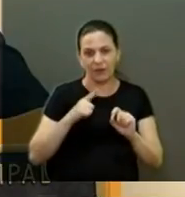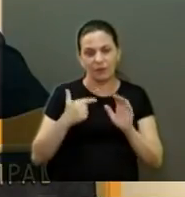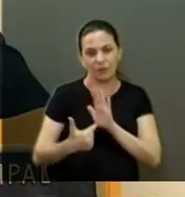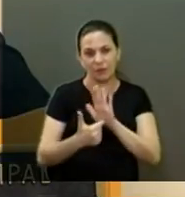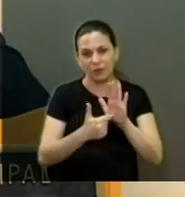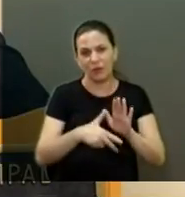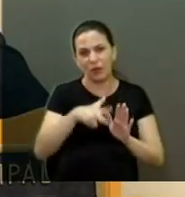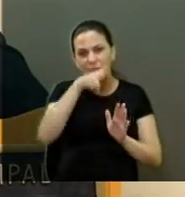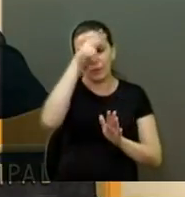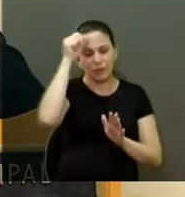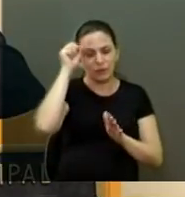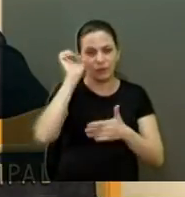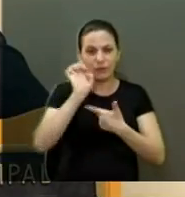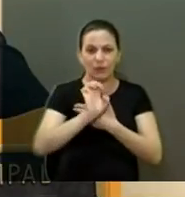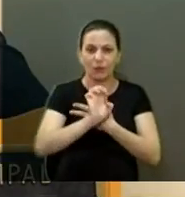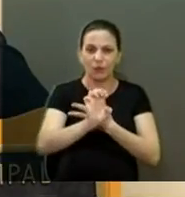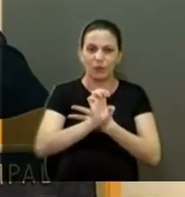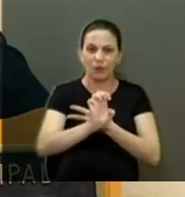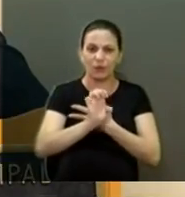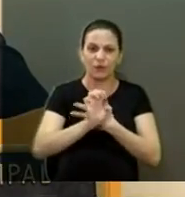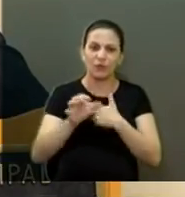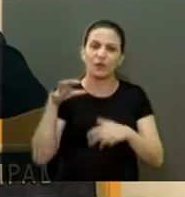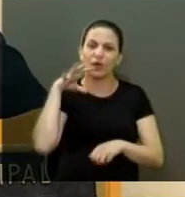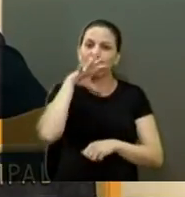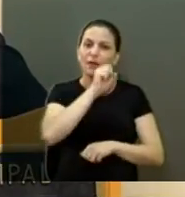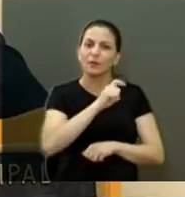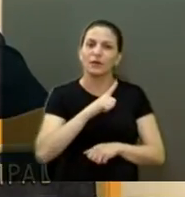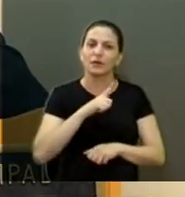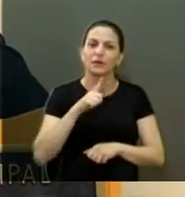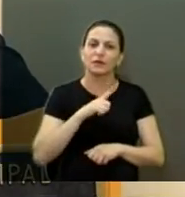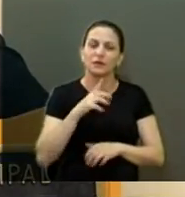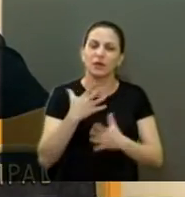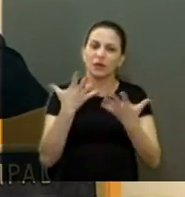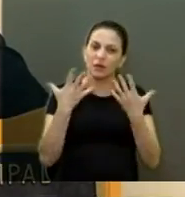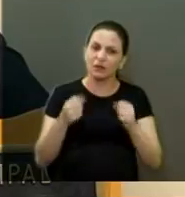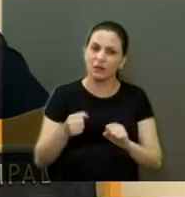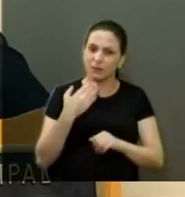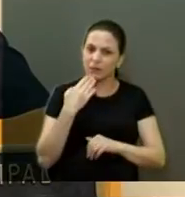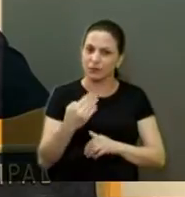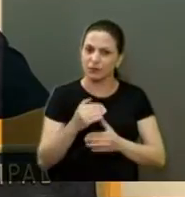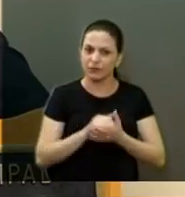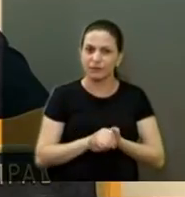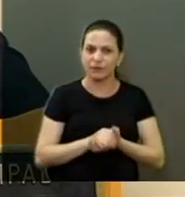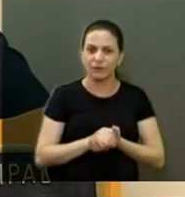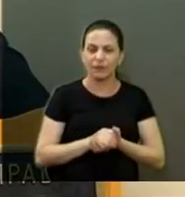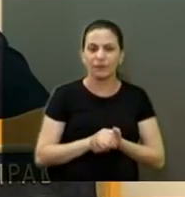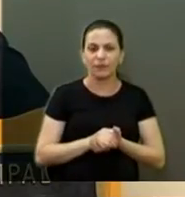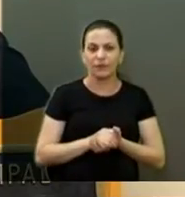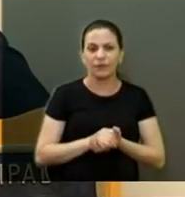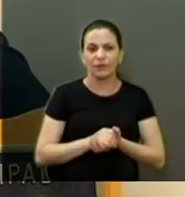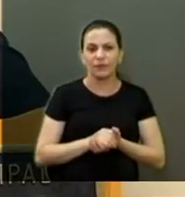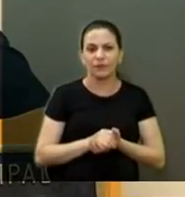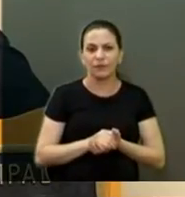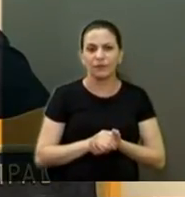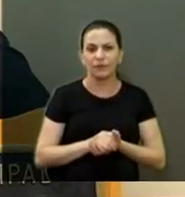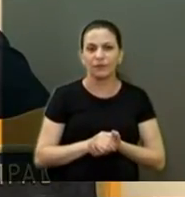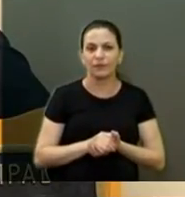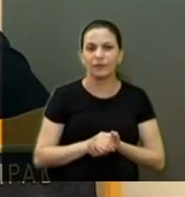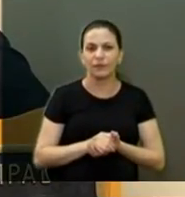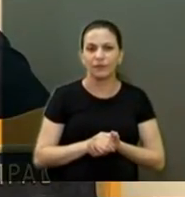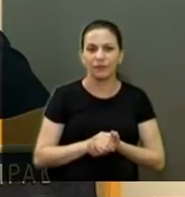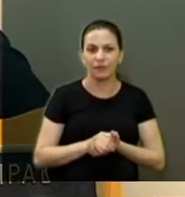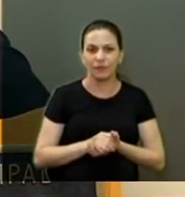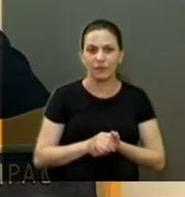o Executivo, pela rapidez até, do atendimento. Nós vamos ficando aqui em QAP